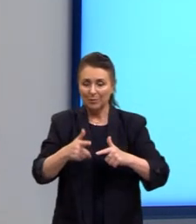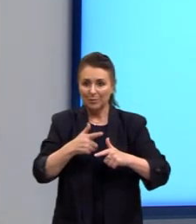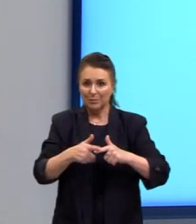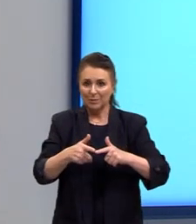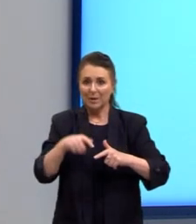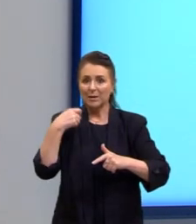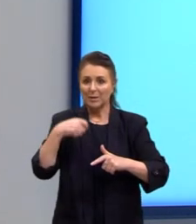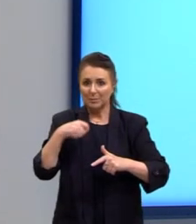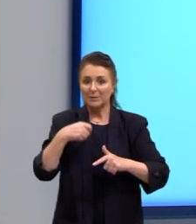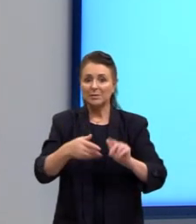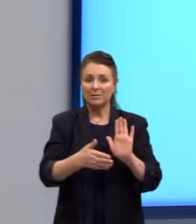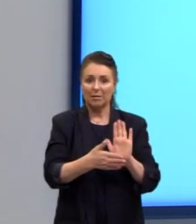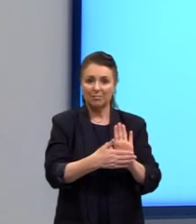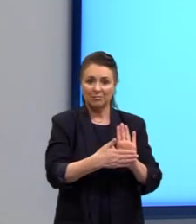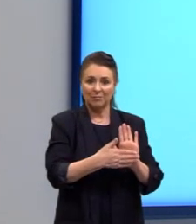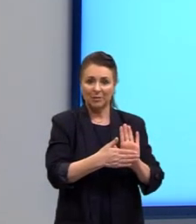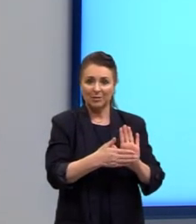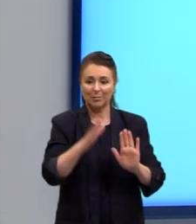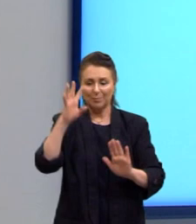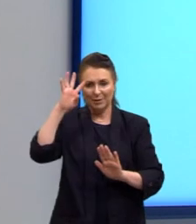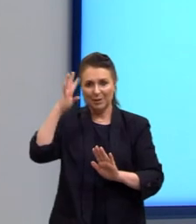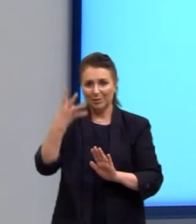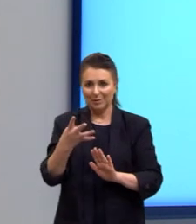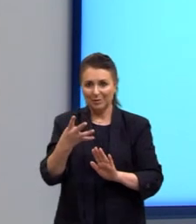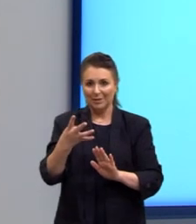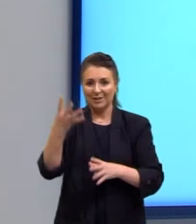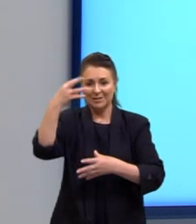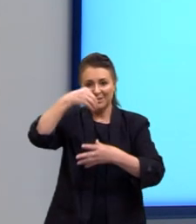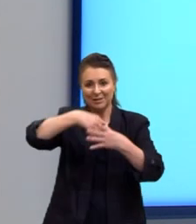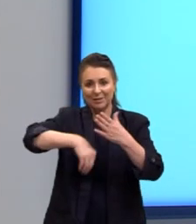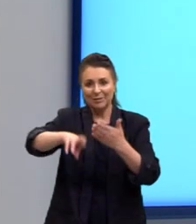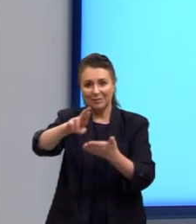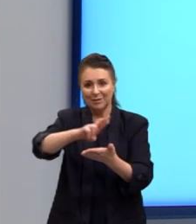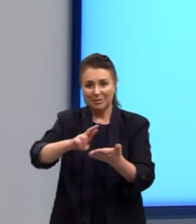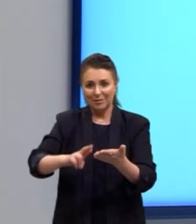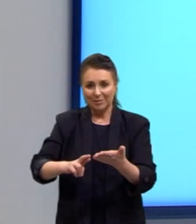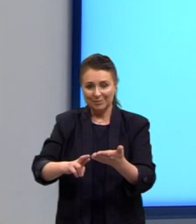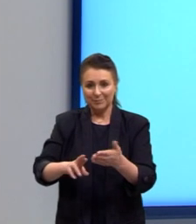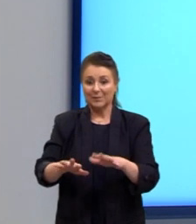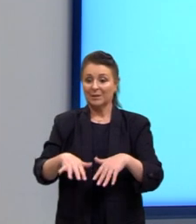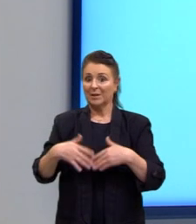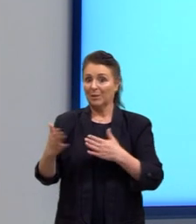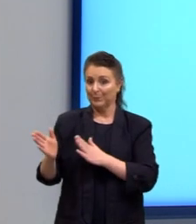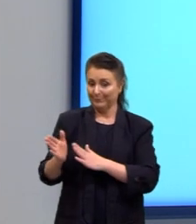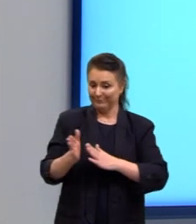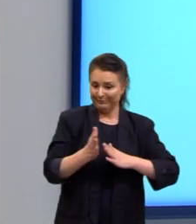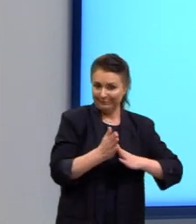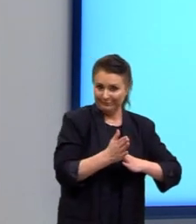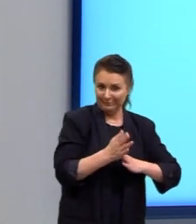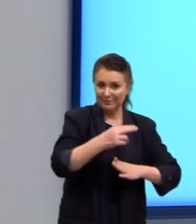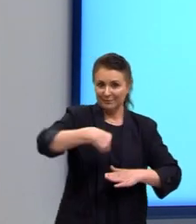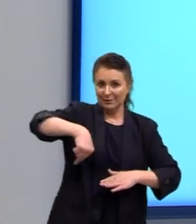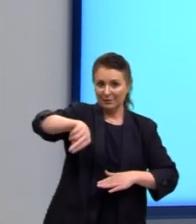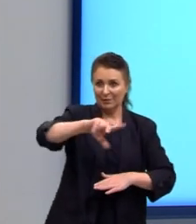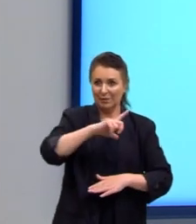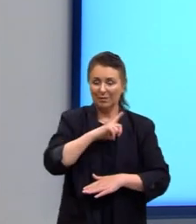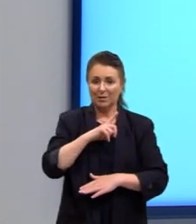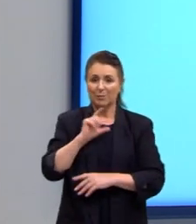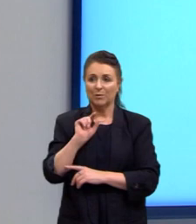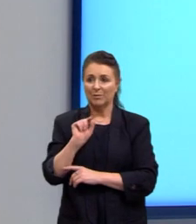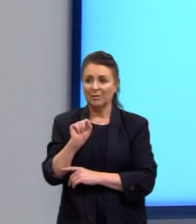se propôs para fazer aqui essa redação. Então, visto isso, nós temos então,